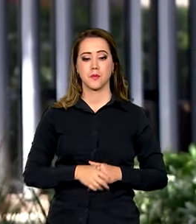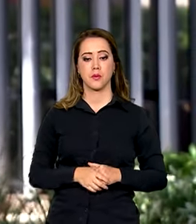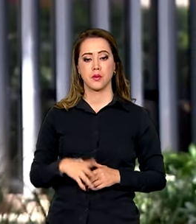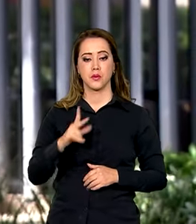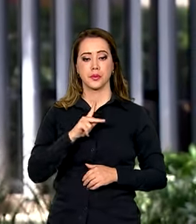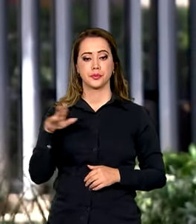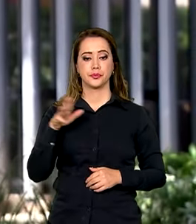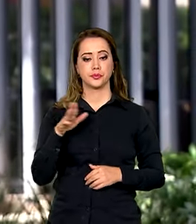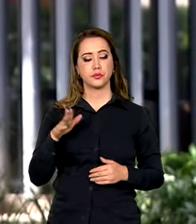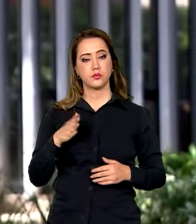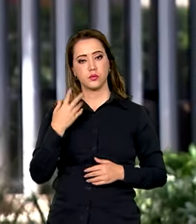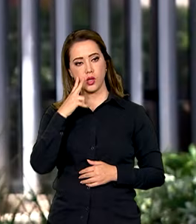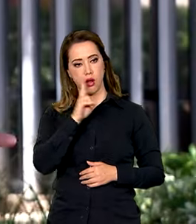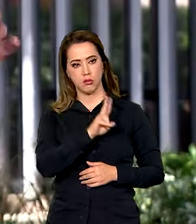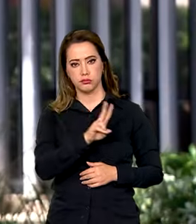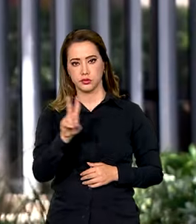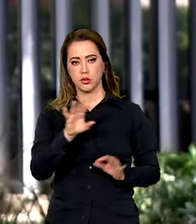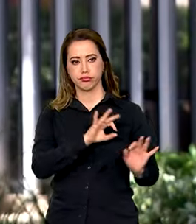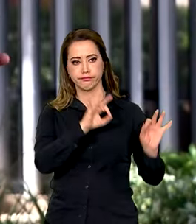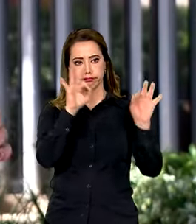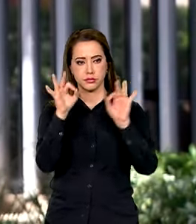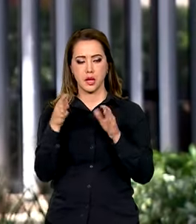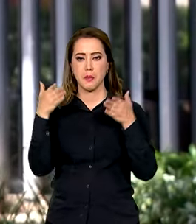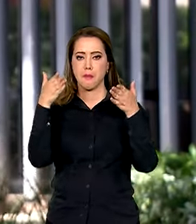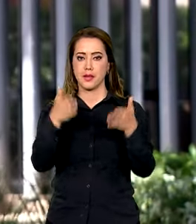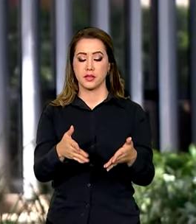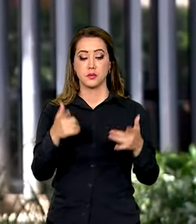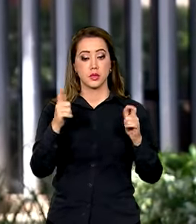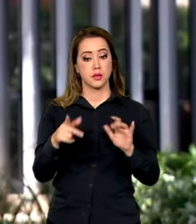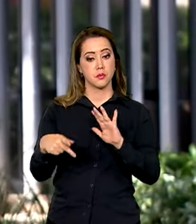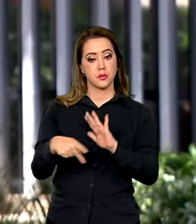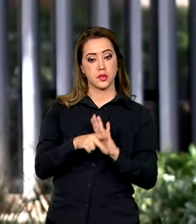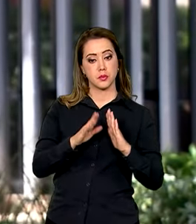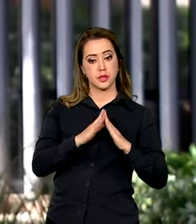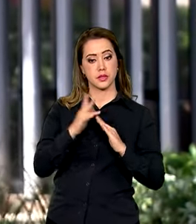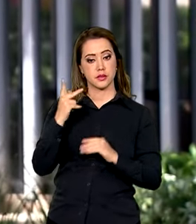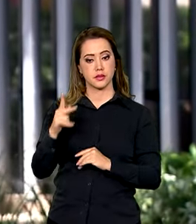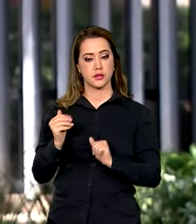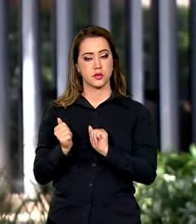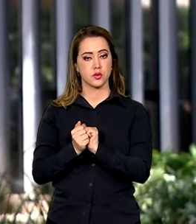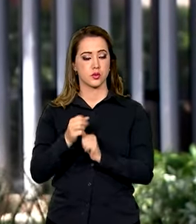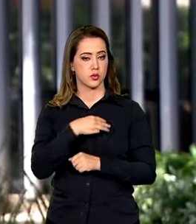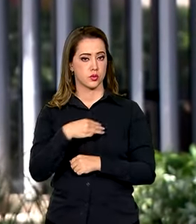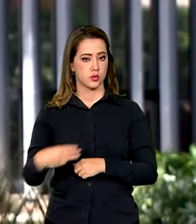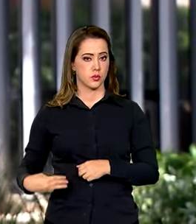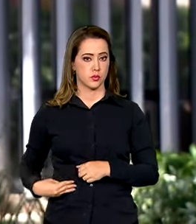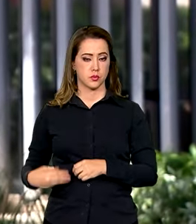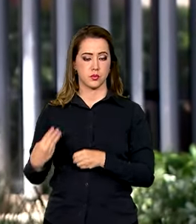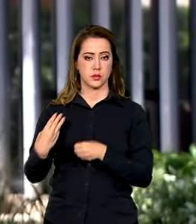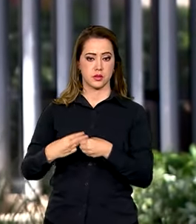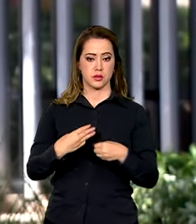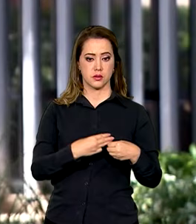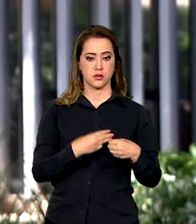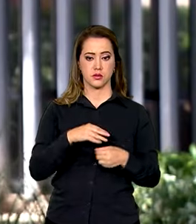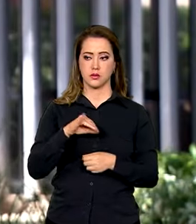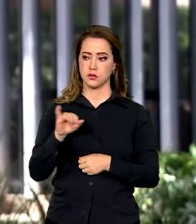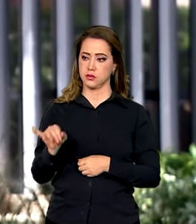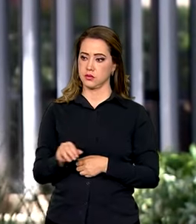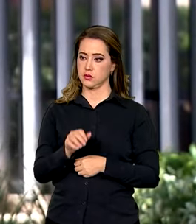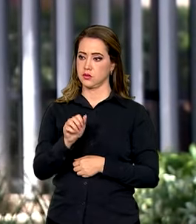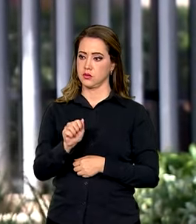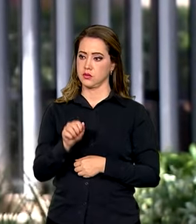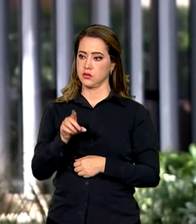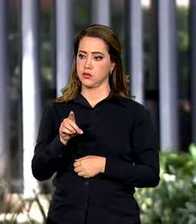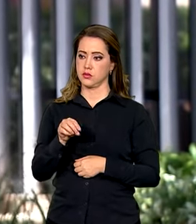acompanhou e participou do evento aqui do Palácio da Alvorada, ao lado do ministro das cidades, Jader Filho.